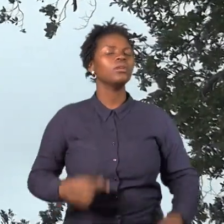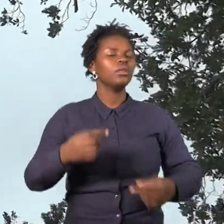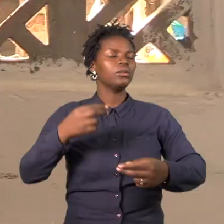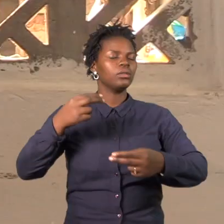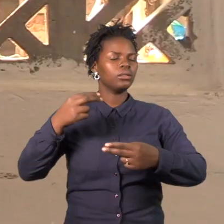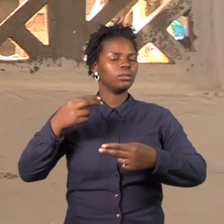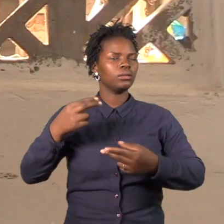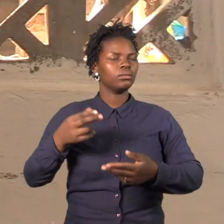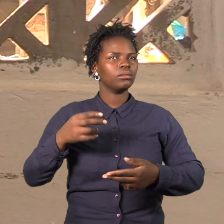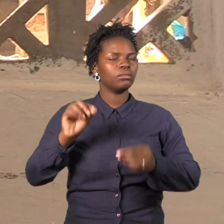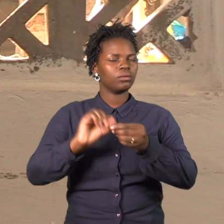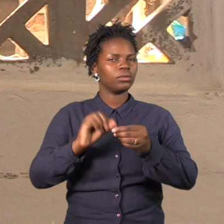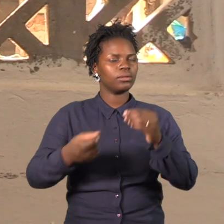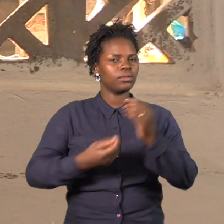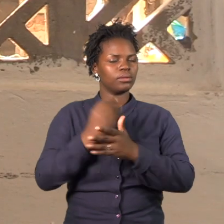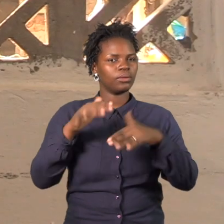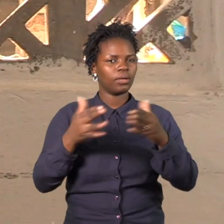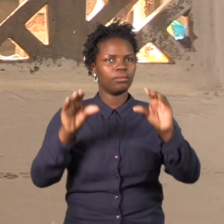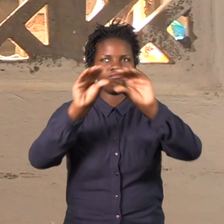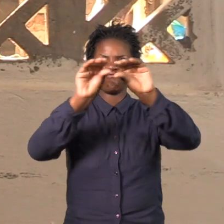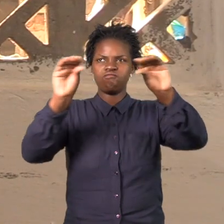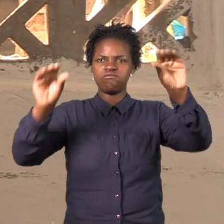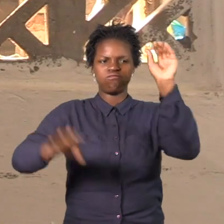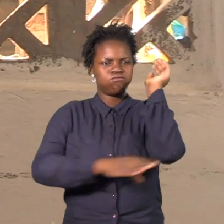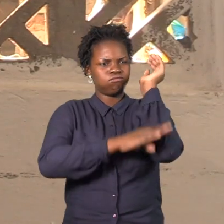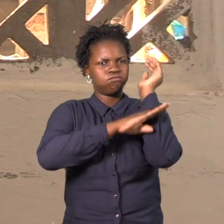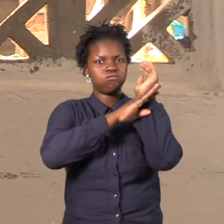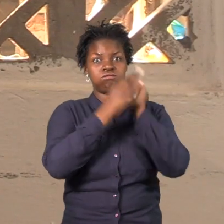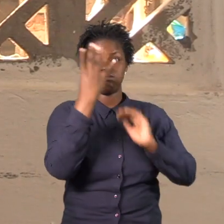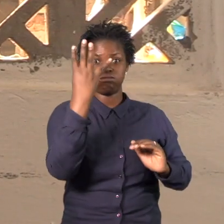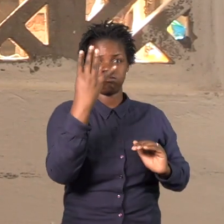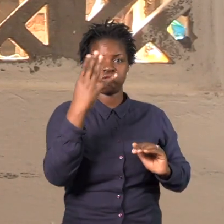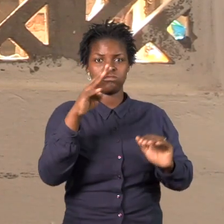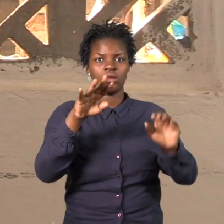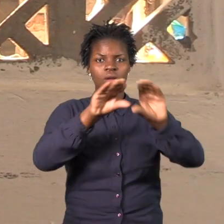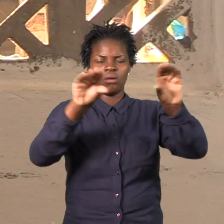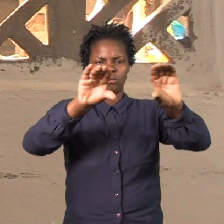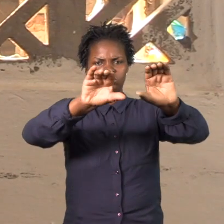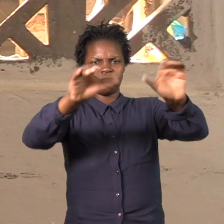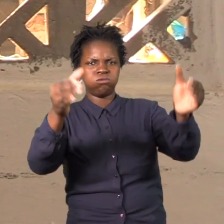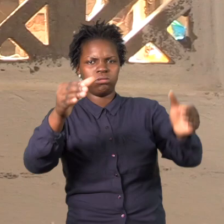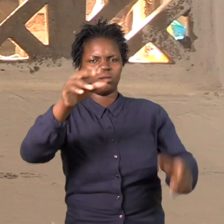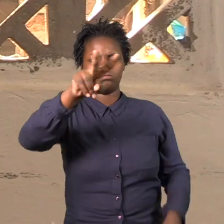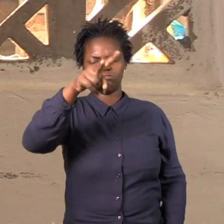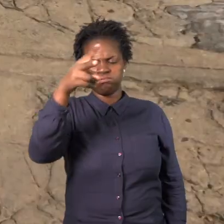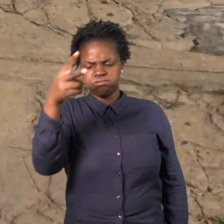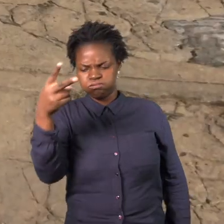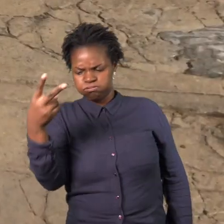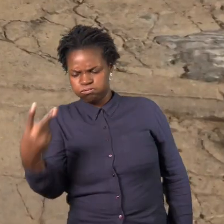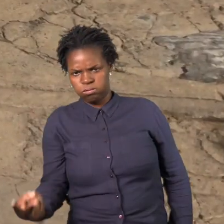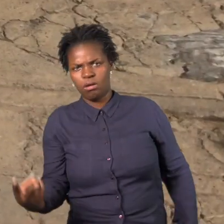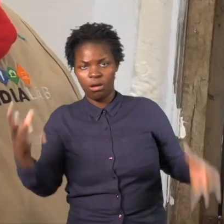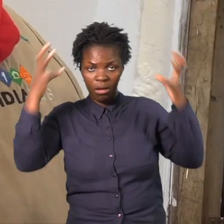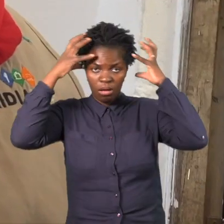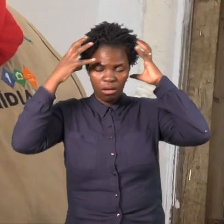Então eu vim de cabeça para baixo. Então vim suportar dessa parte e o resto do corpo veio se bater ao chão.